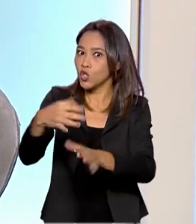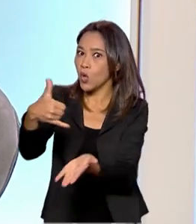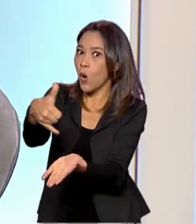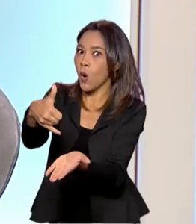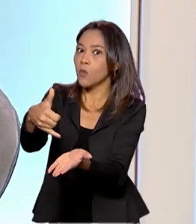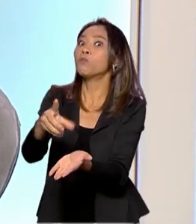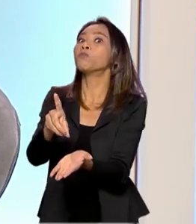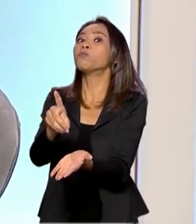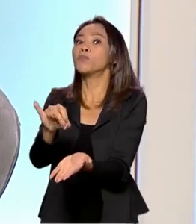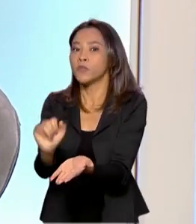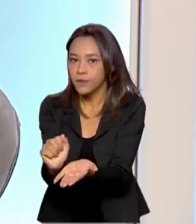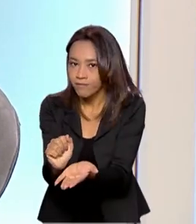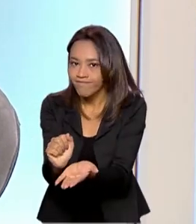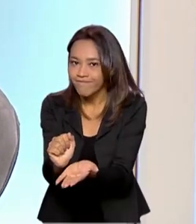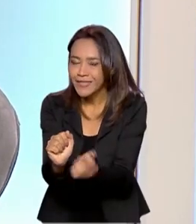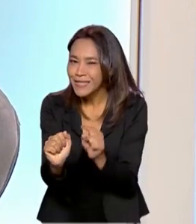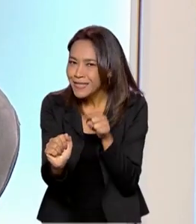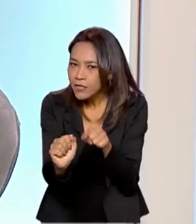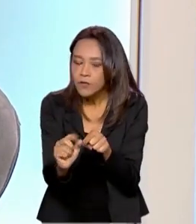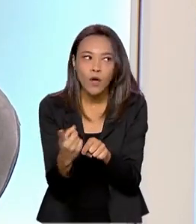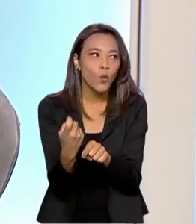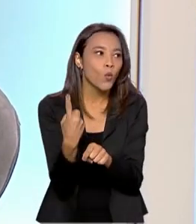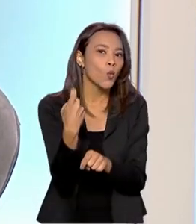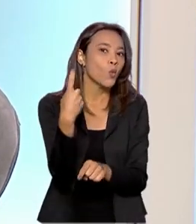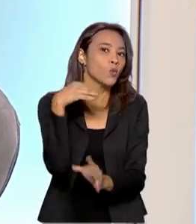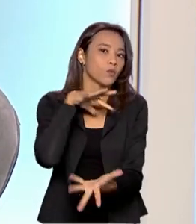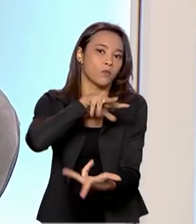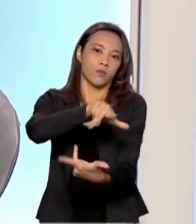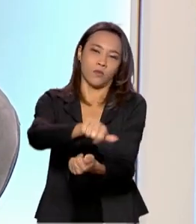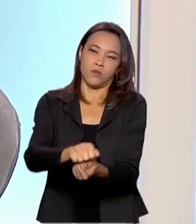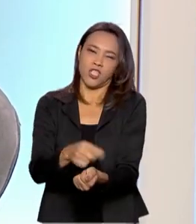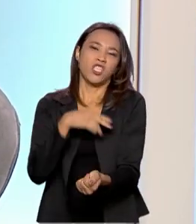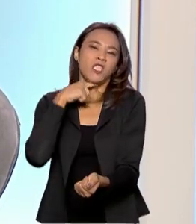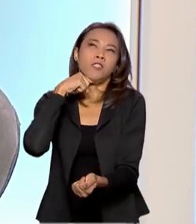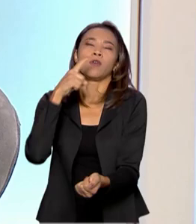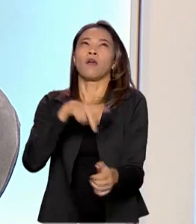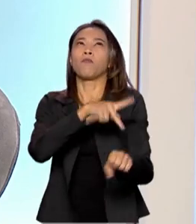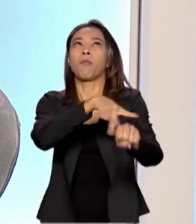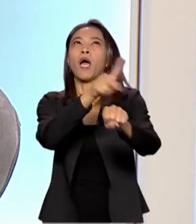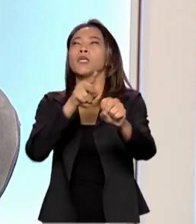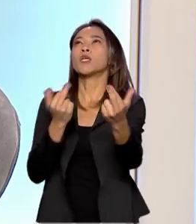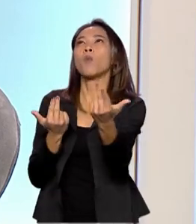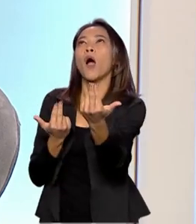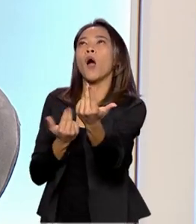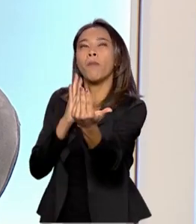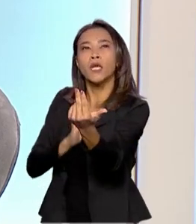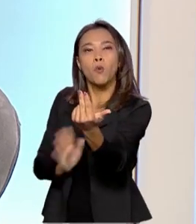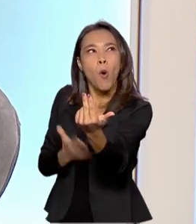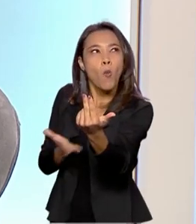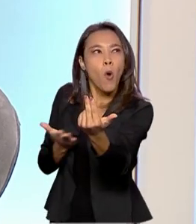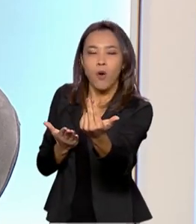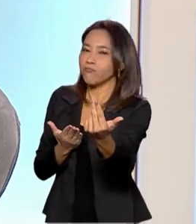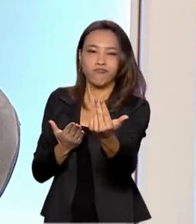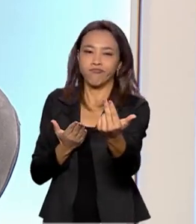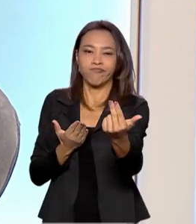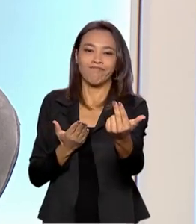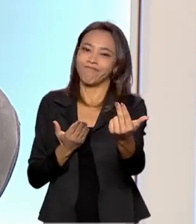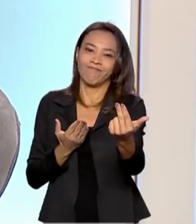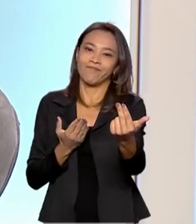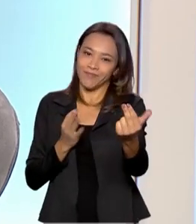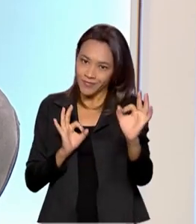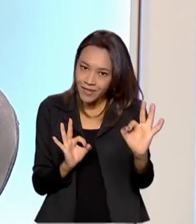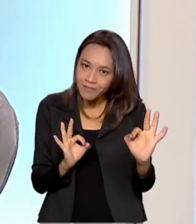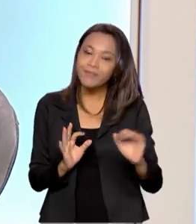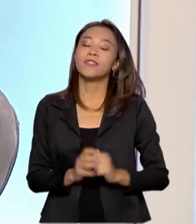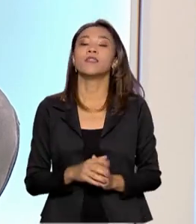por dia. Isso é o único no mundo. Ninguém aumenta a produção dessa forma como o Brasil aumenta, correto? Então